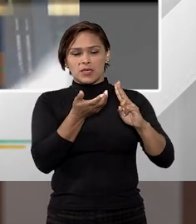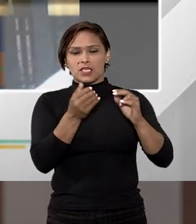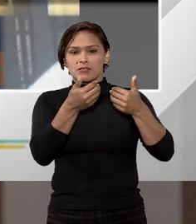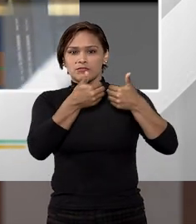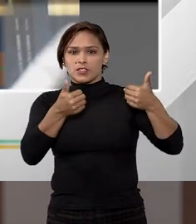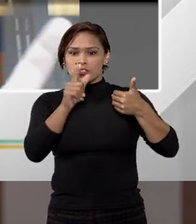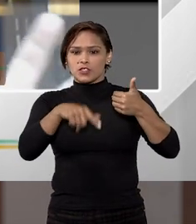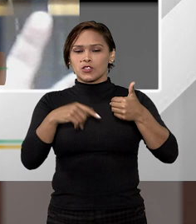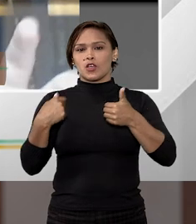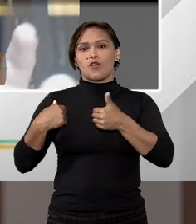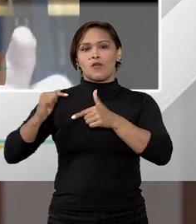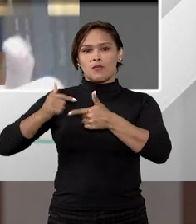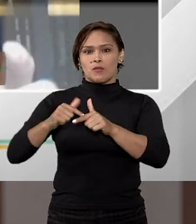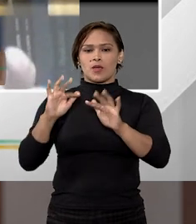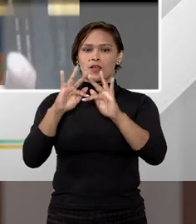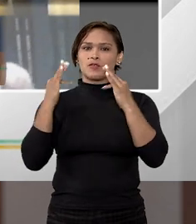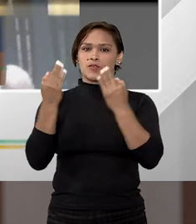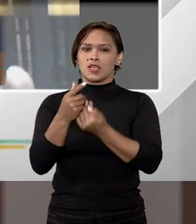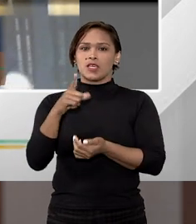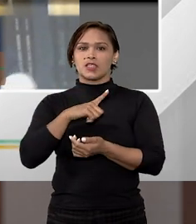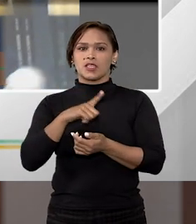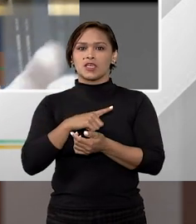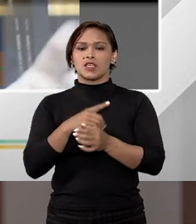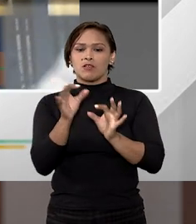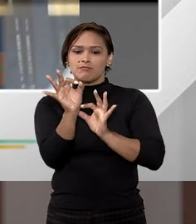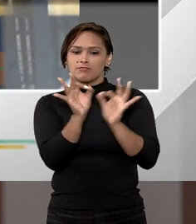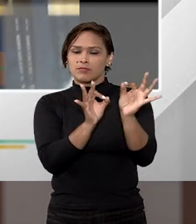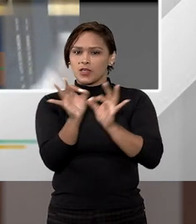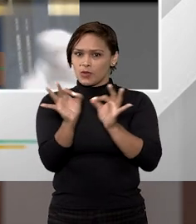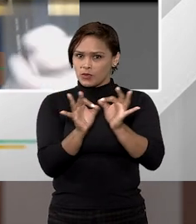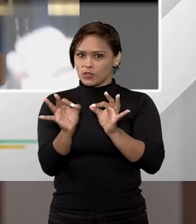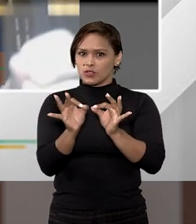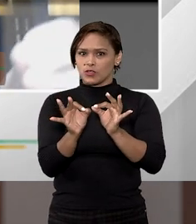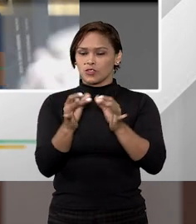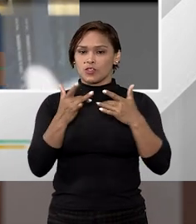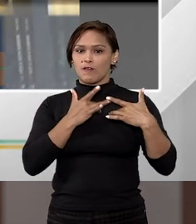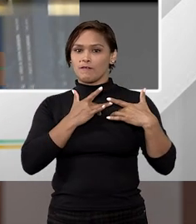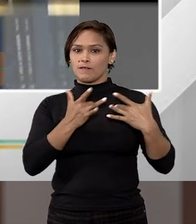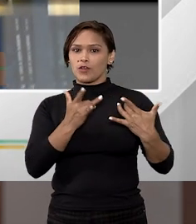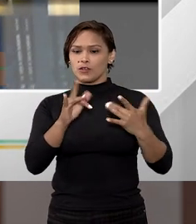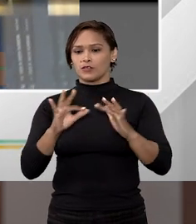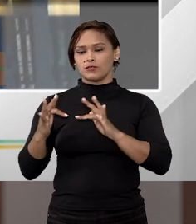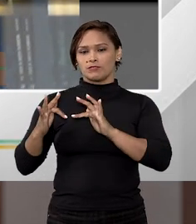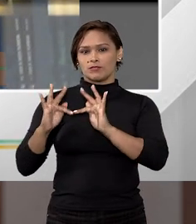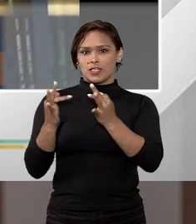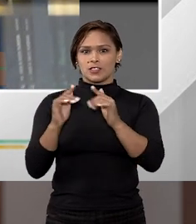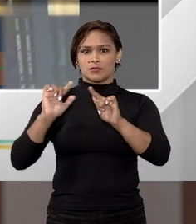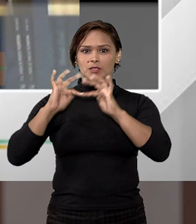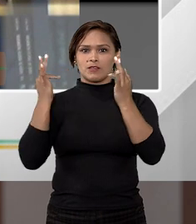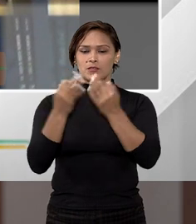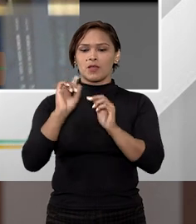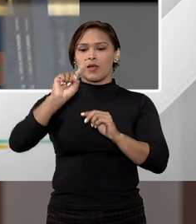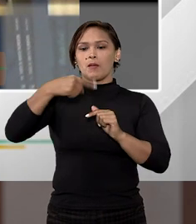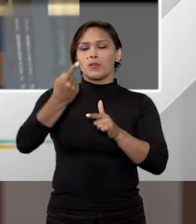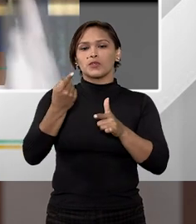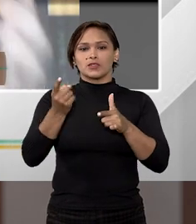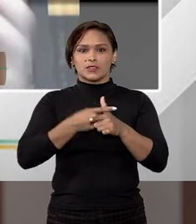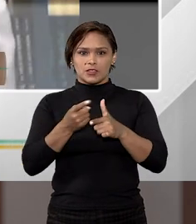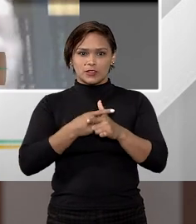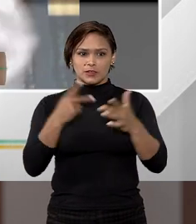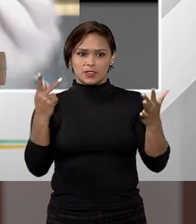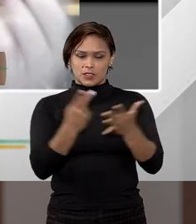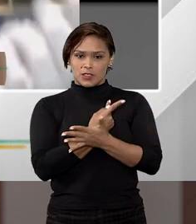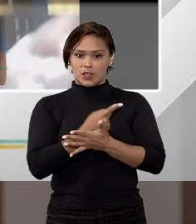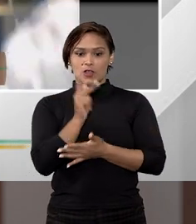desconstituição do bem de família é que teria havido uma constituição voluntária de bem de família posterior à dívida. E